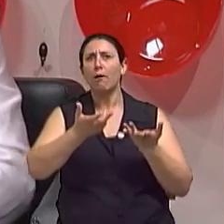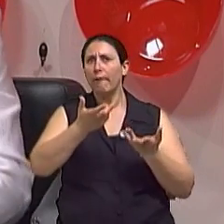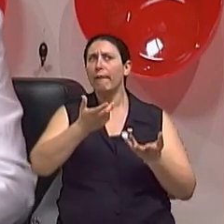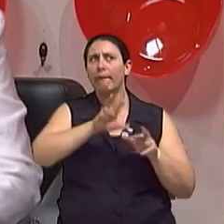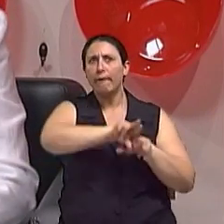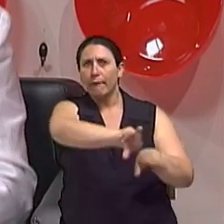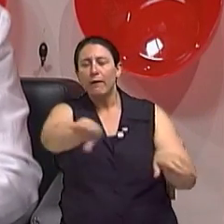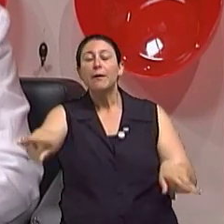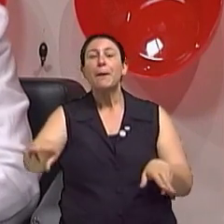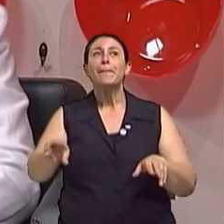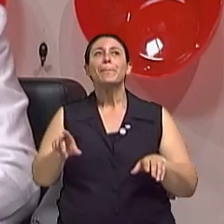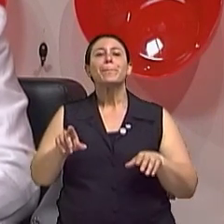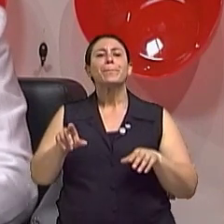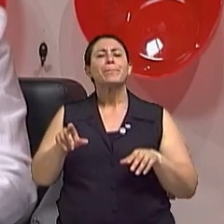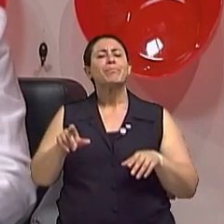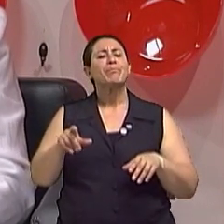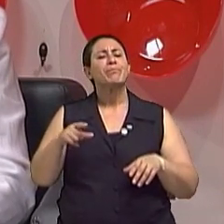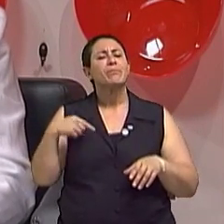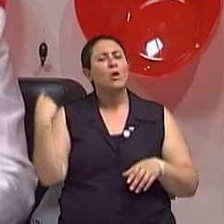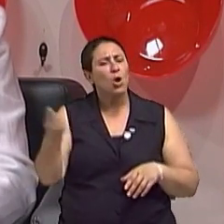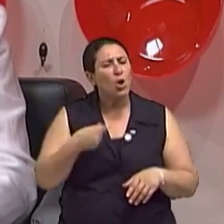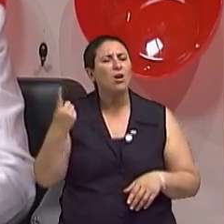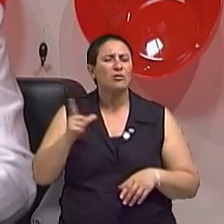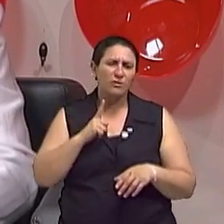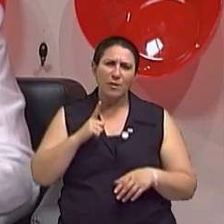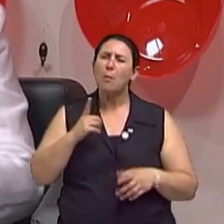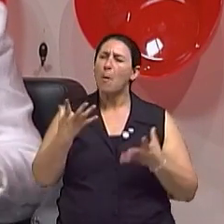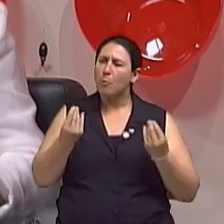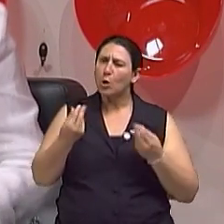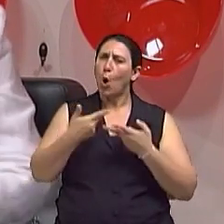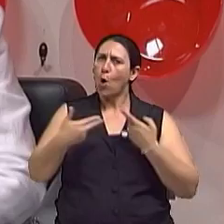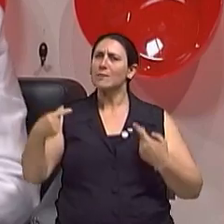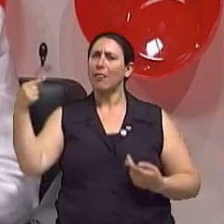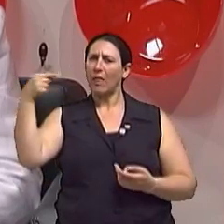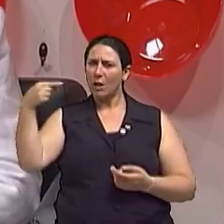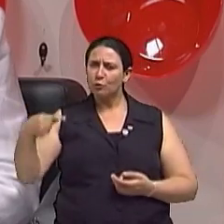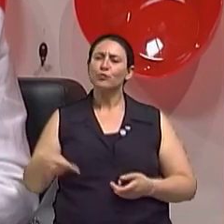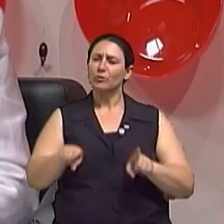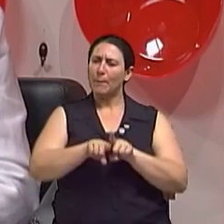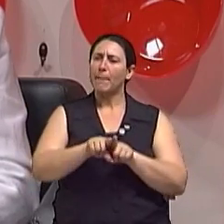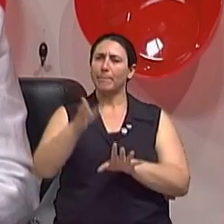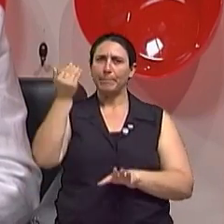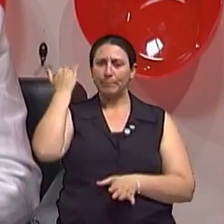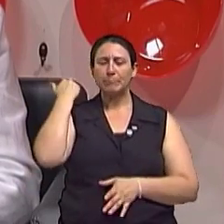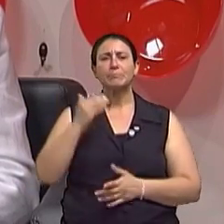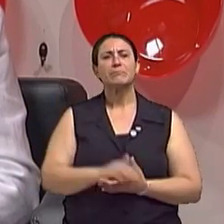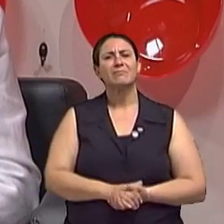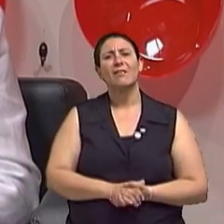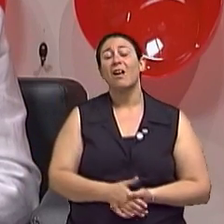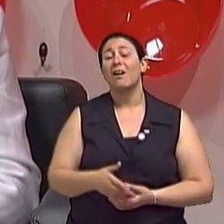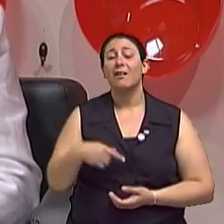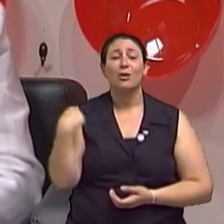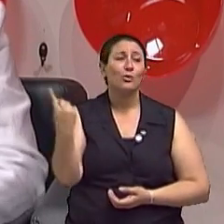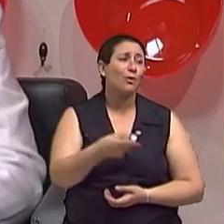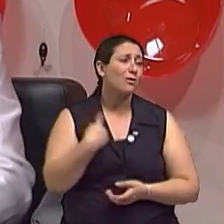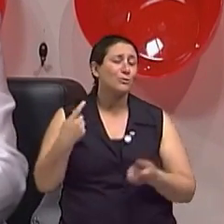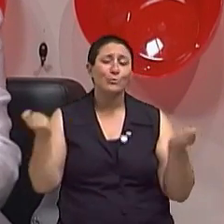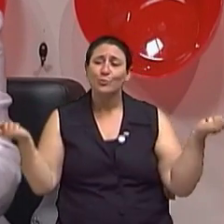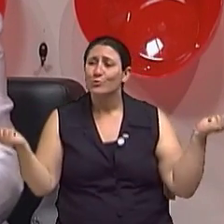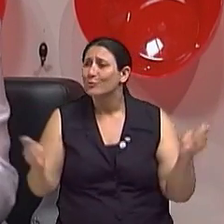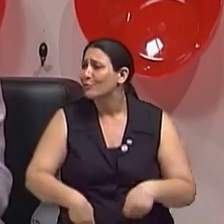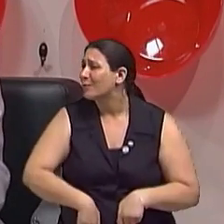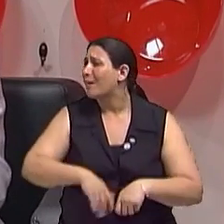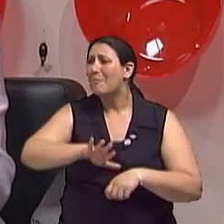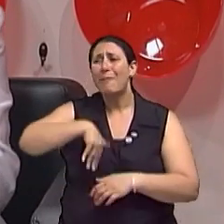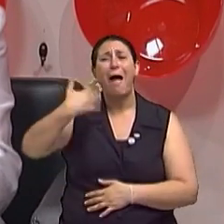Então, nós também tivemos muitos pontos desfavoráveis, uma luta muito difícil. Claro, e a gente podia continuar aqui por mais três,